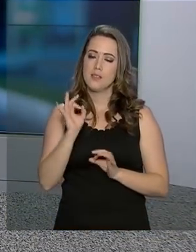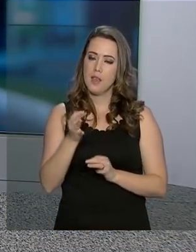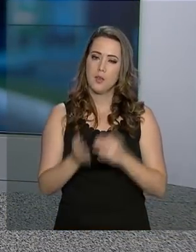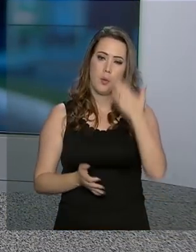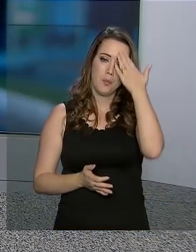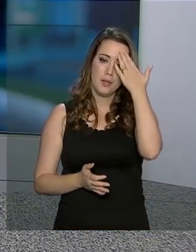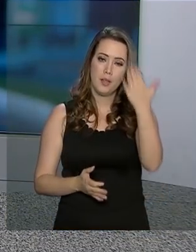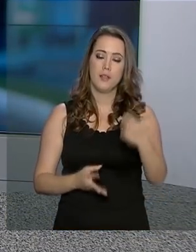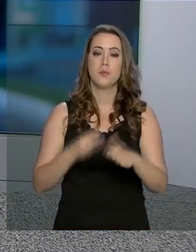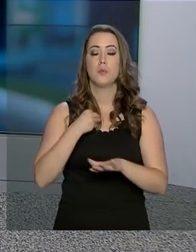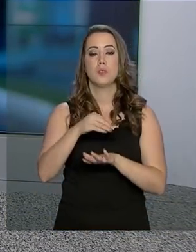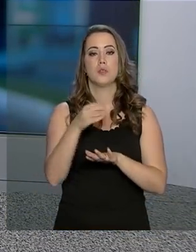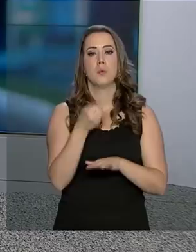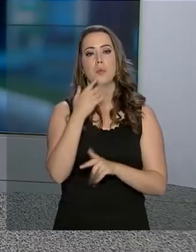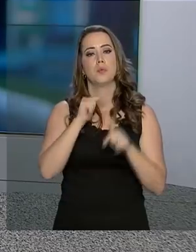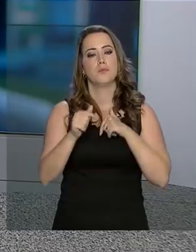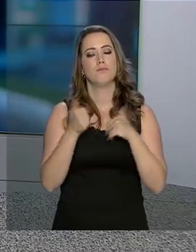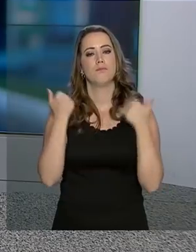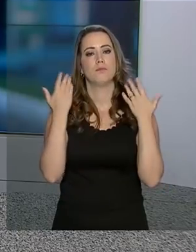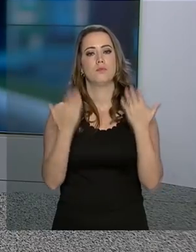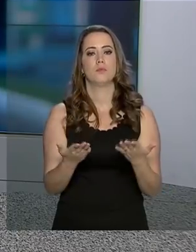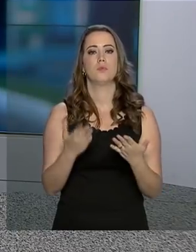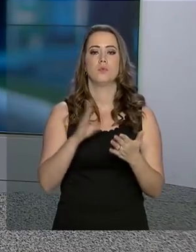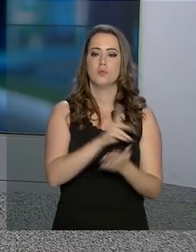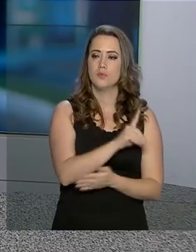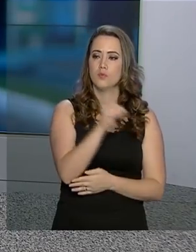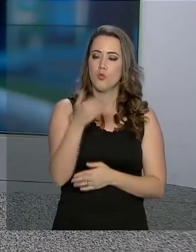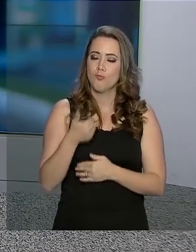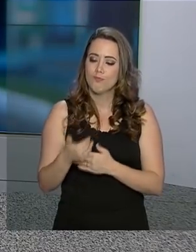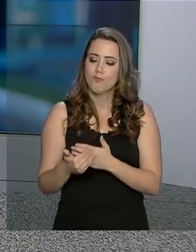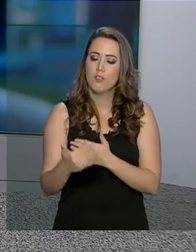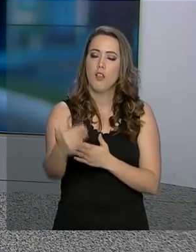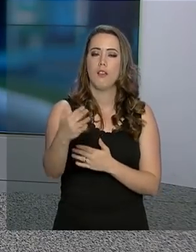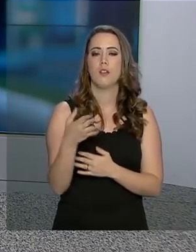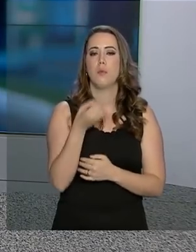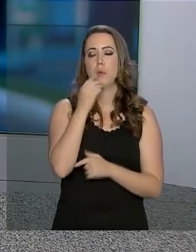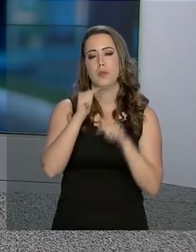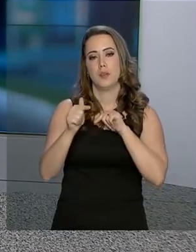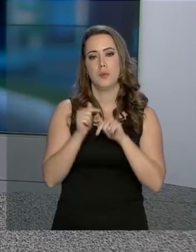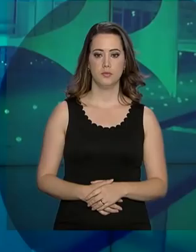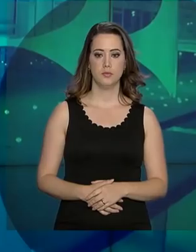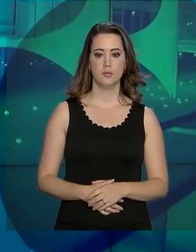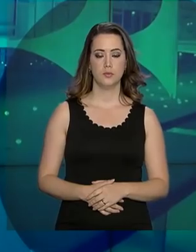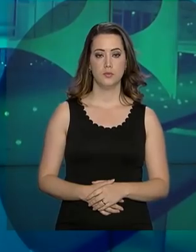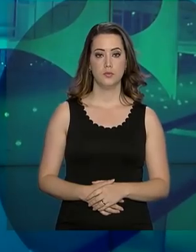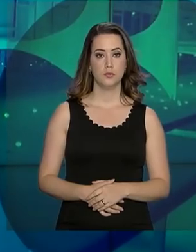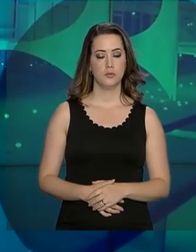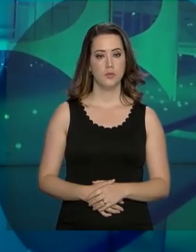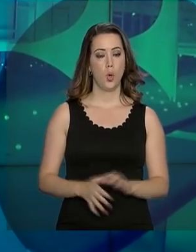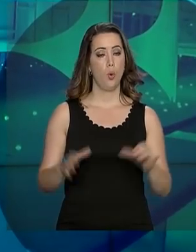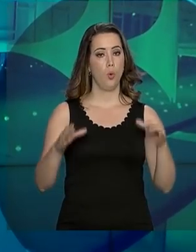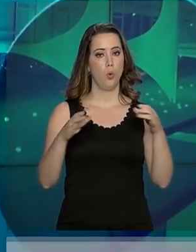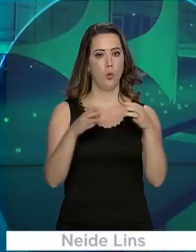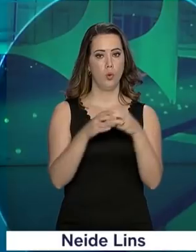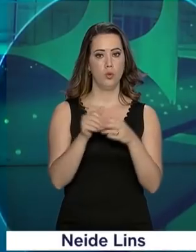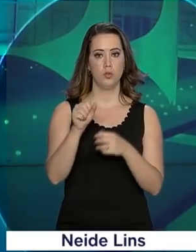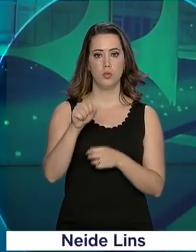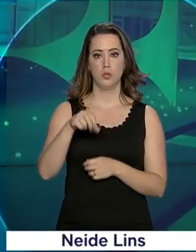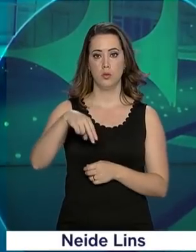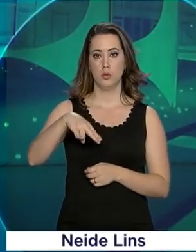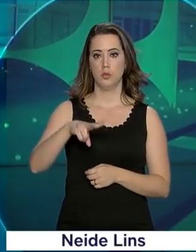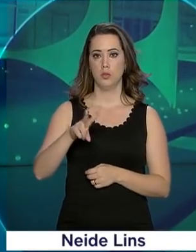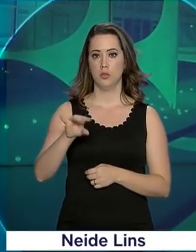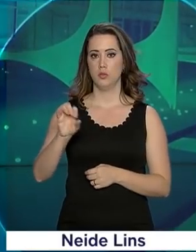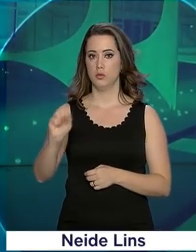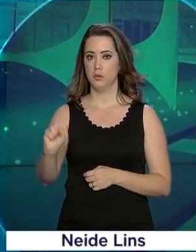Márcia, pelas informações e um bom trabalho, então, nos próximos dias aí no Paraná. A Agência Nacional de Vigilância